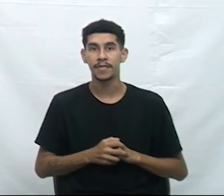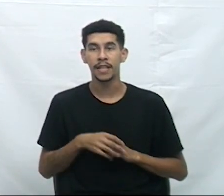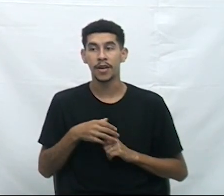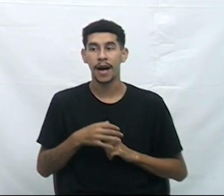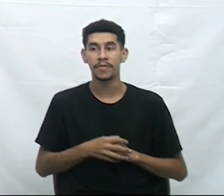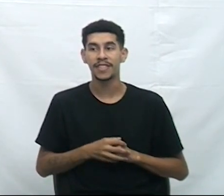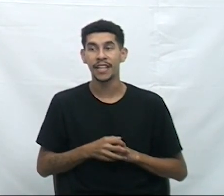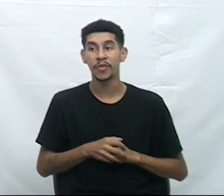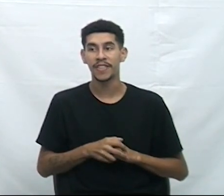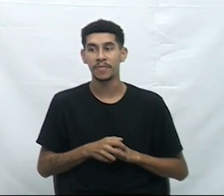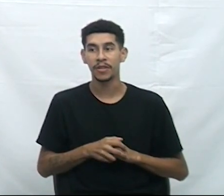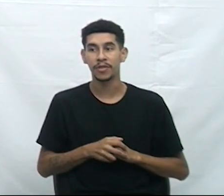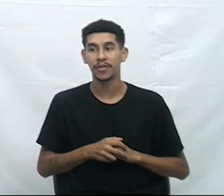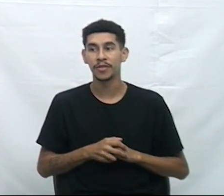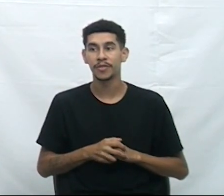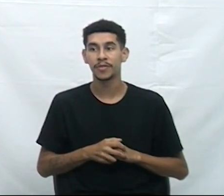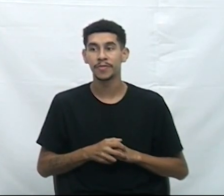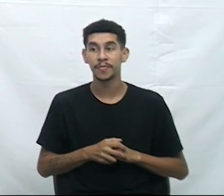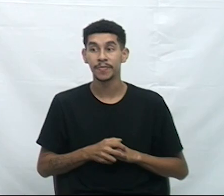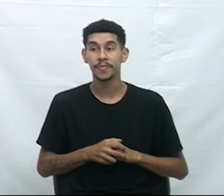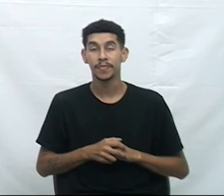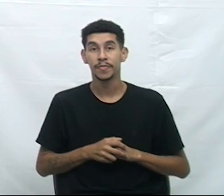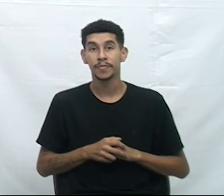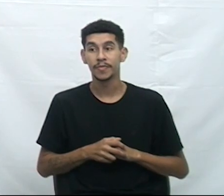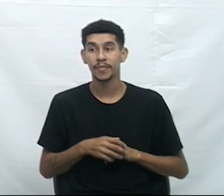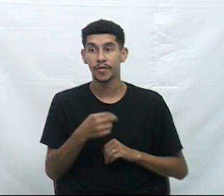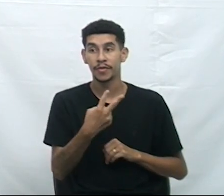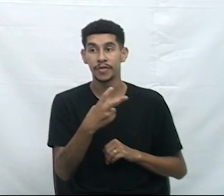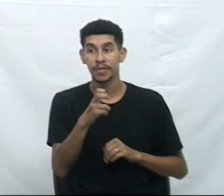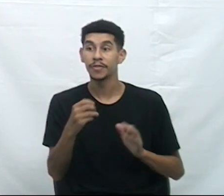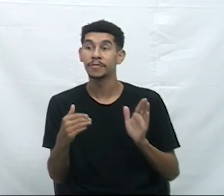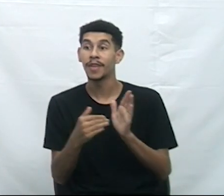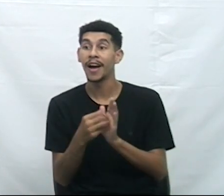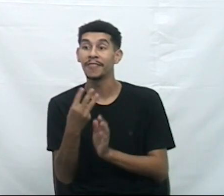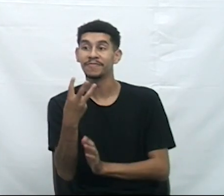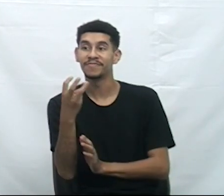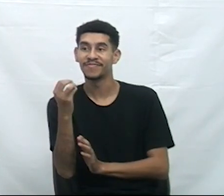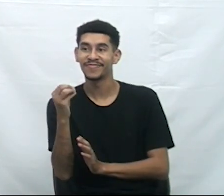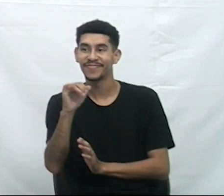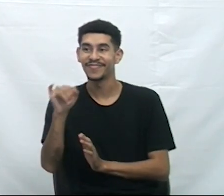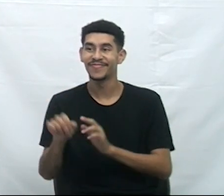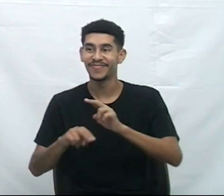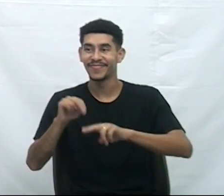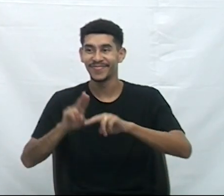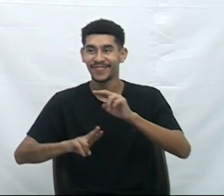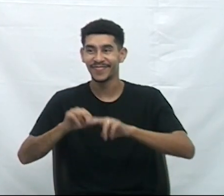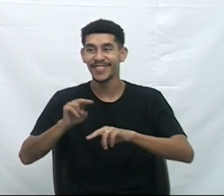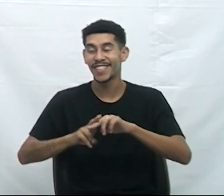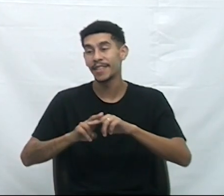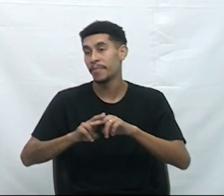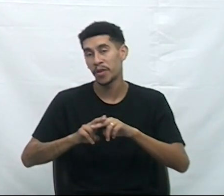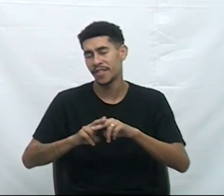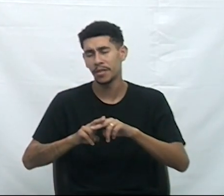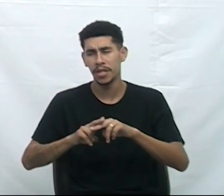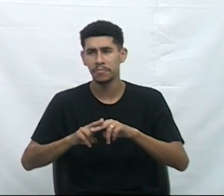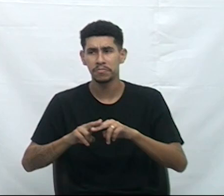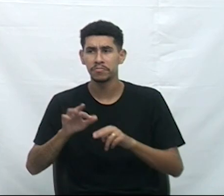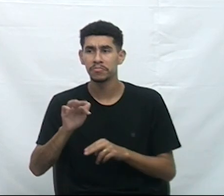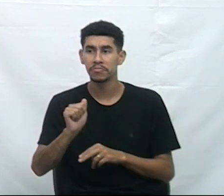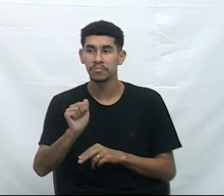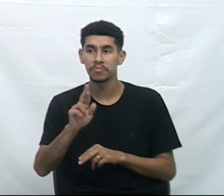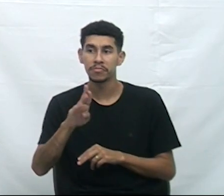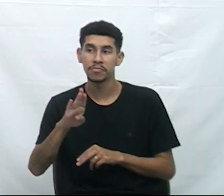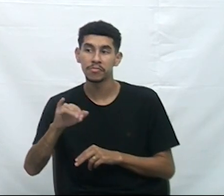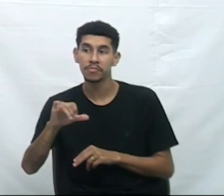Ademais, no período de 25 a 30 de junho de 2024, o vice-prefeito Ricardo Fabres se licenciará para